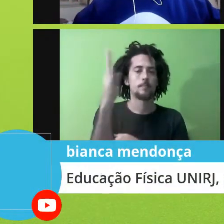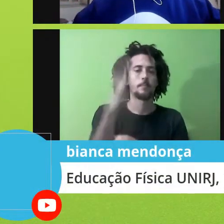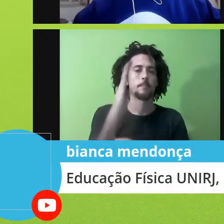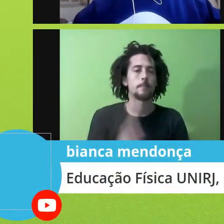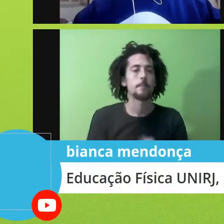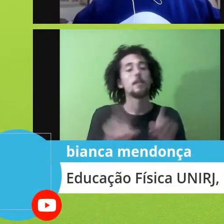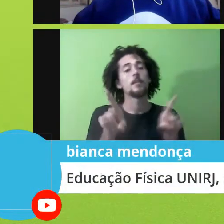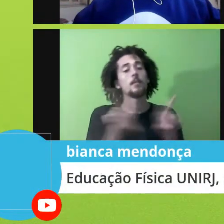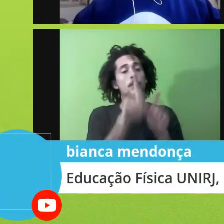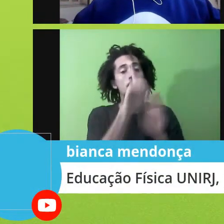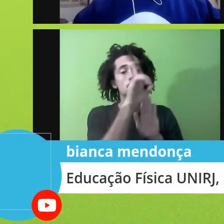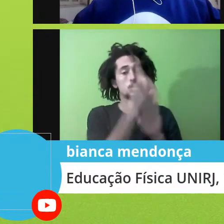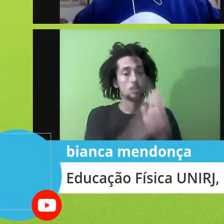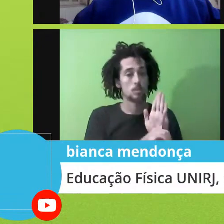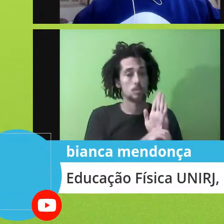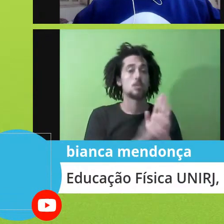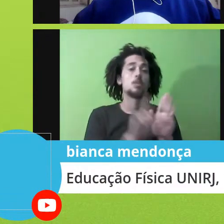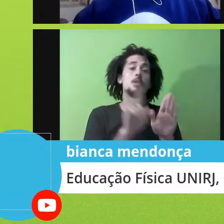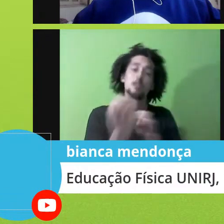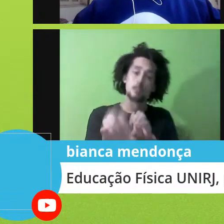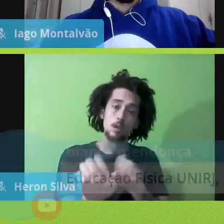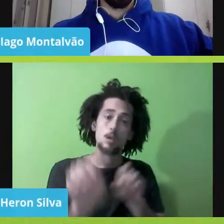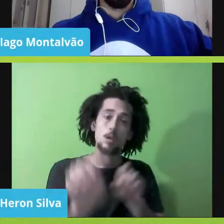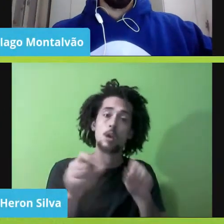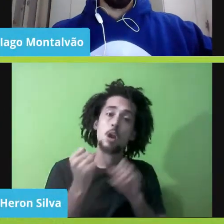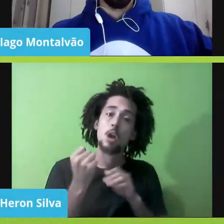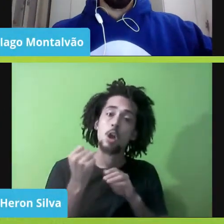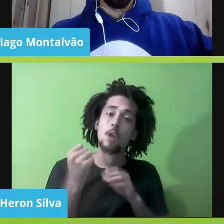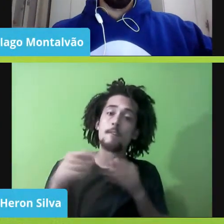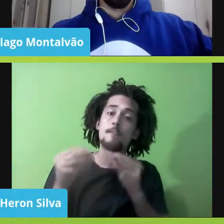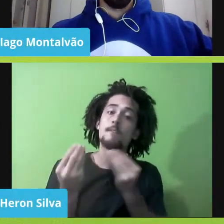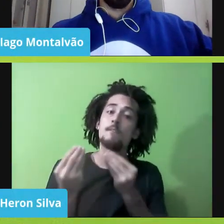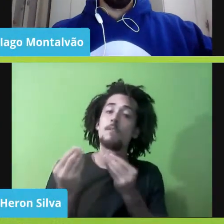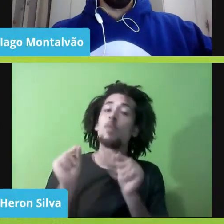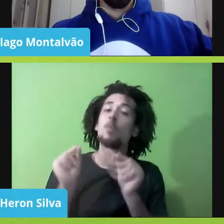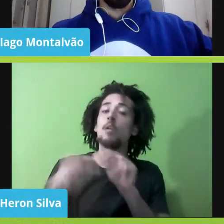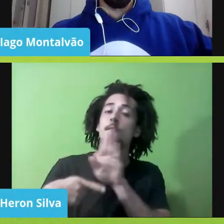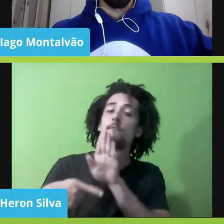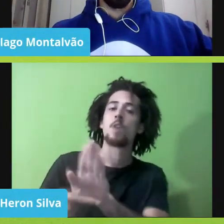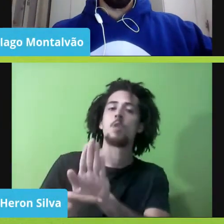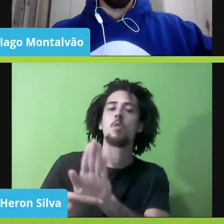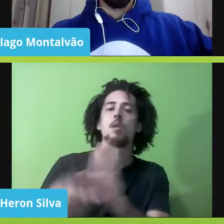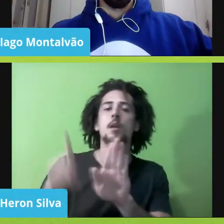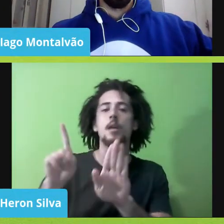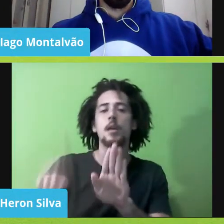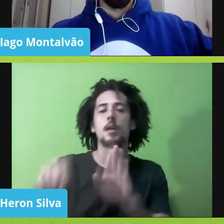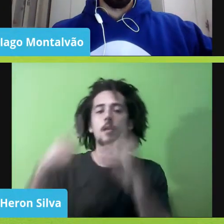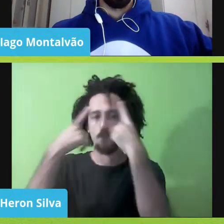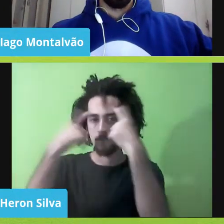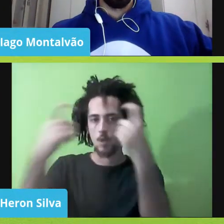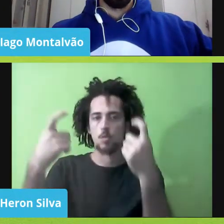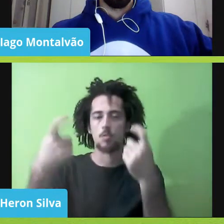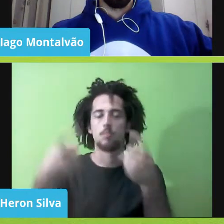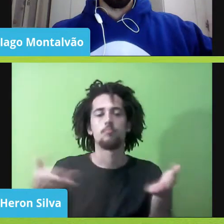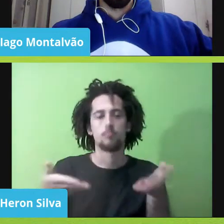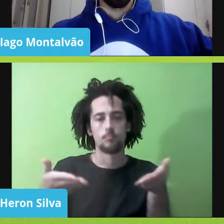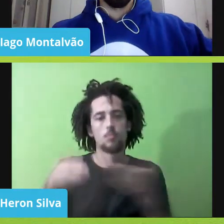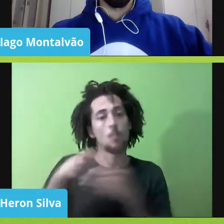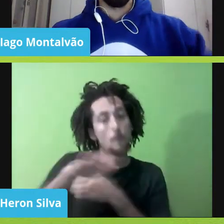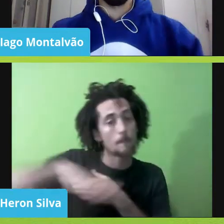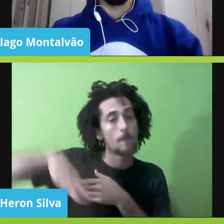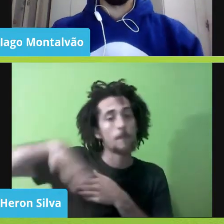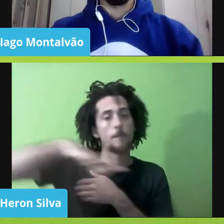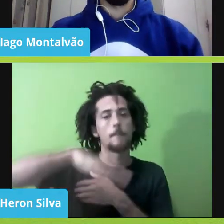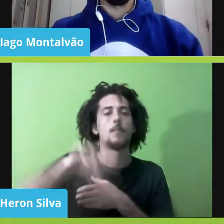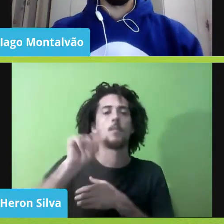favoreceram muito essa violência inicial, né, quando há a formação dos estados nacionais, aquilo